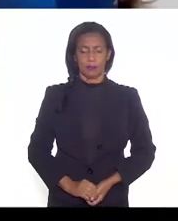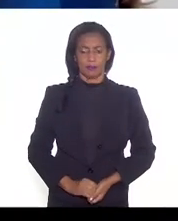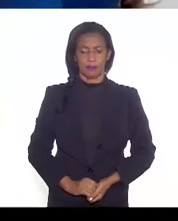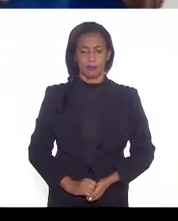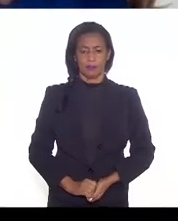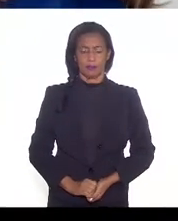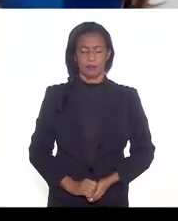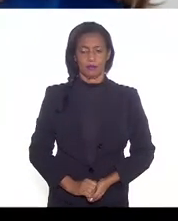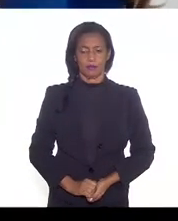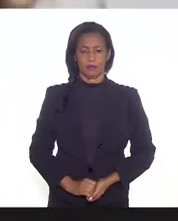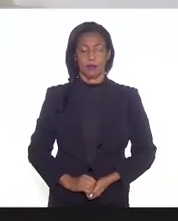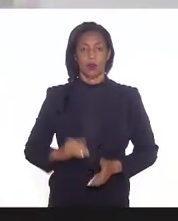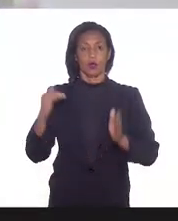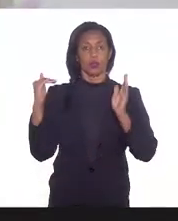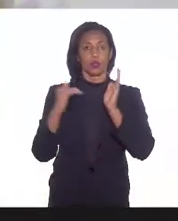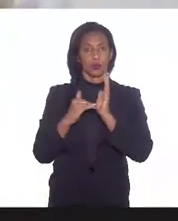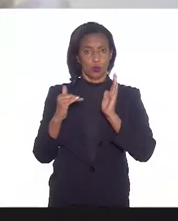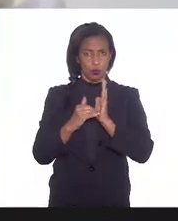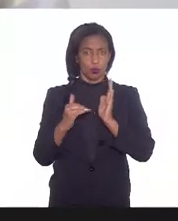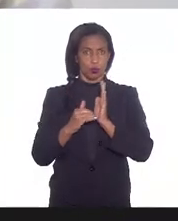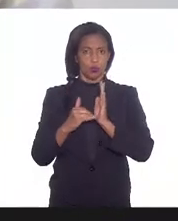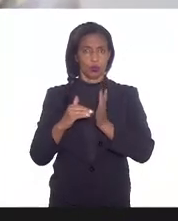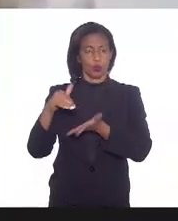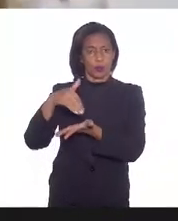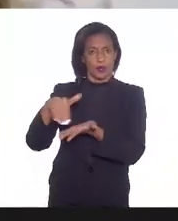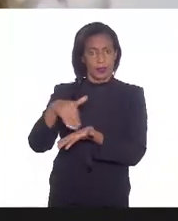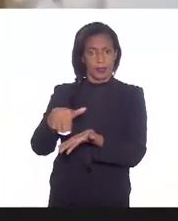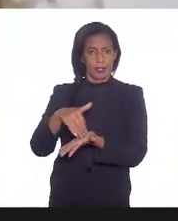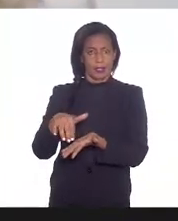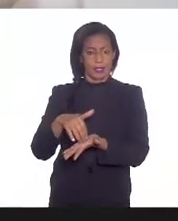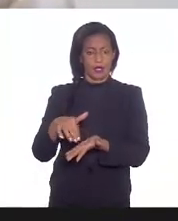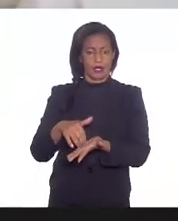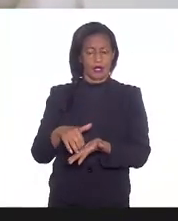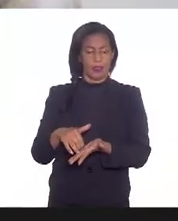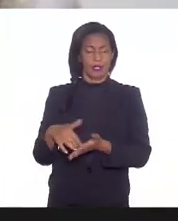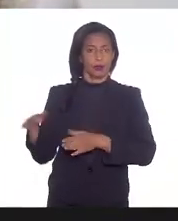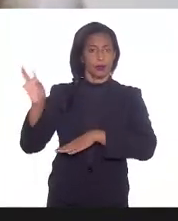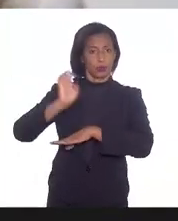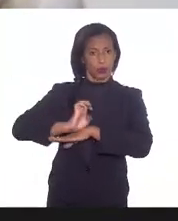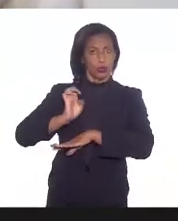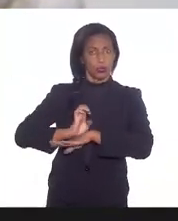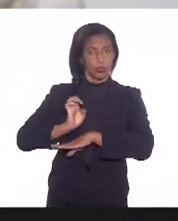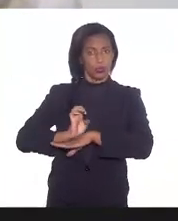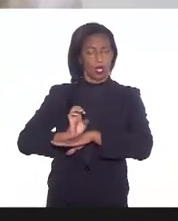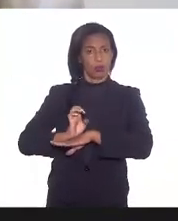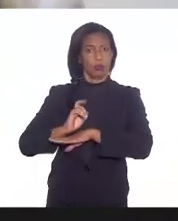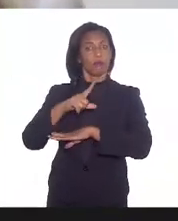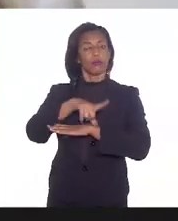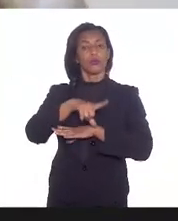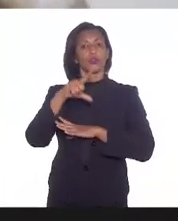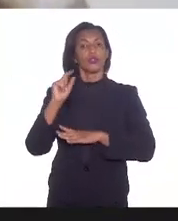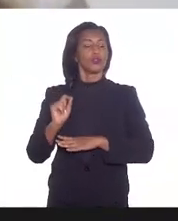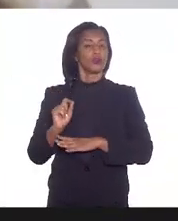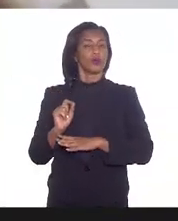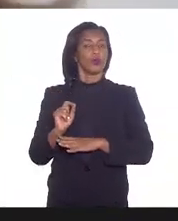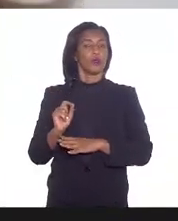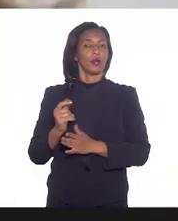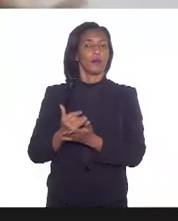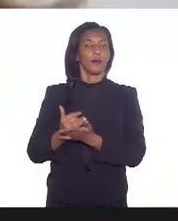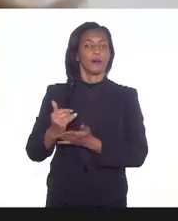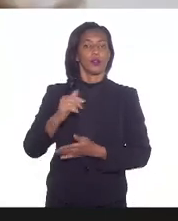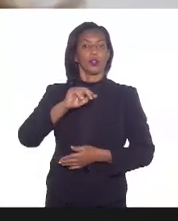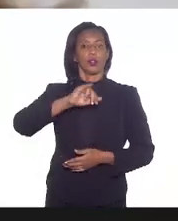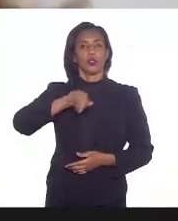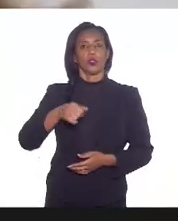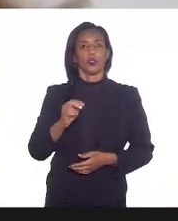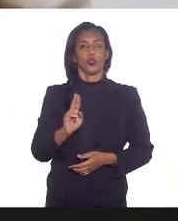dos últimos a secretaria, o Estado, né, optou por, partir de julho,